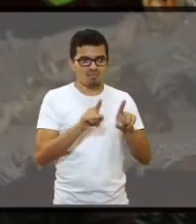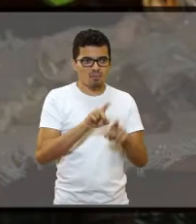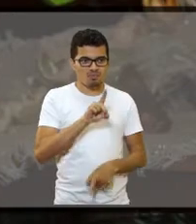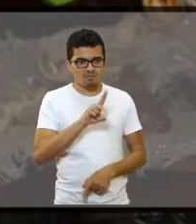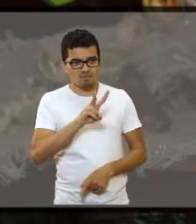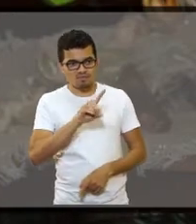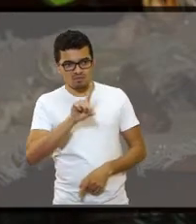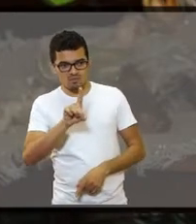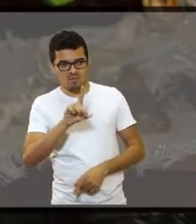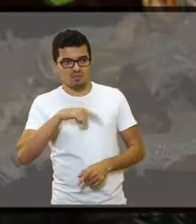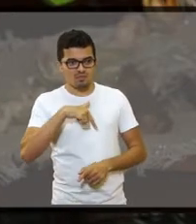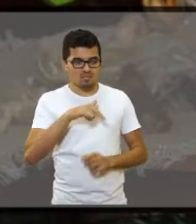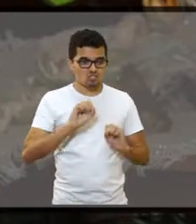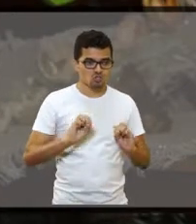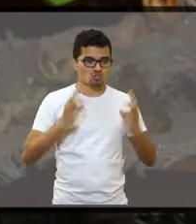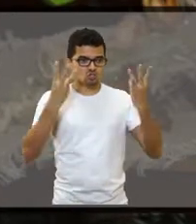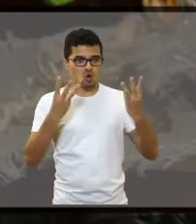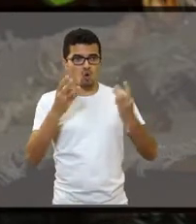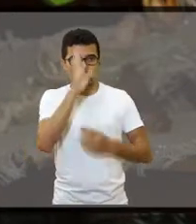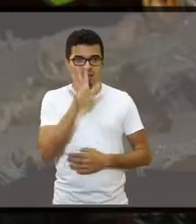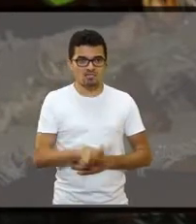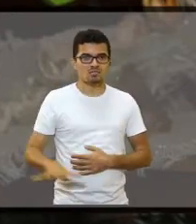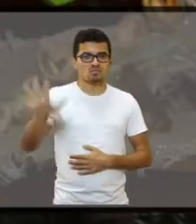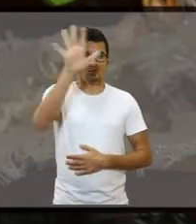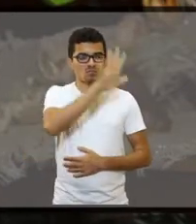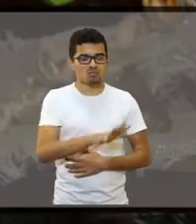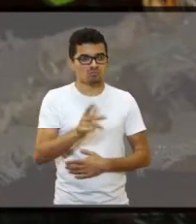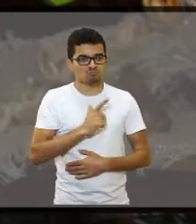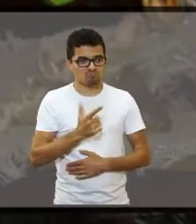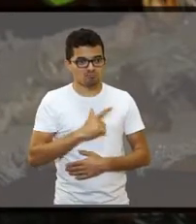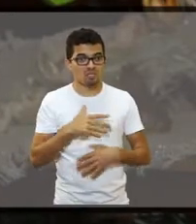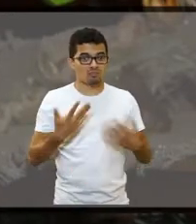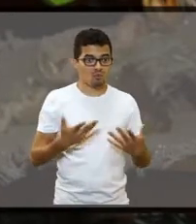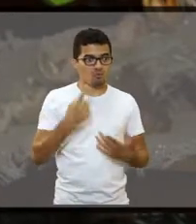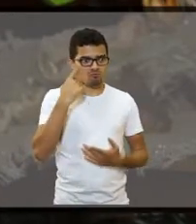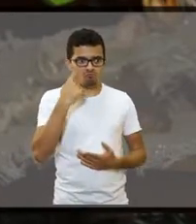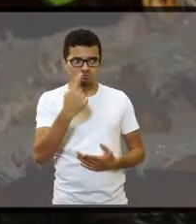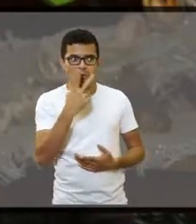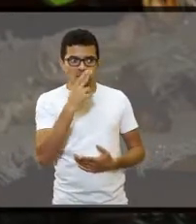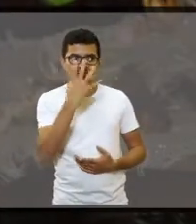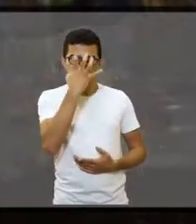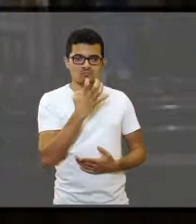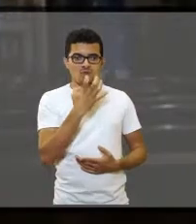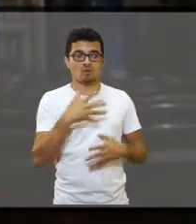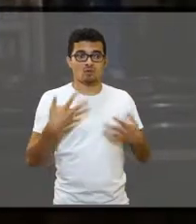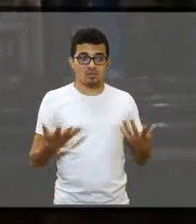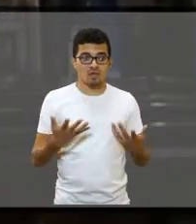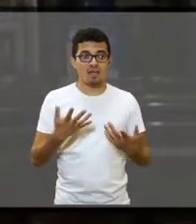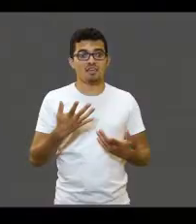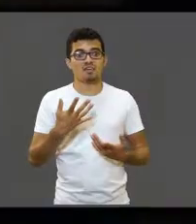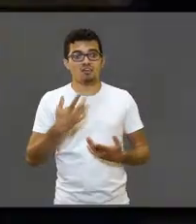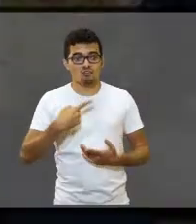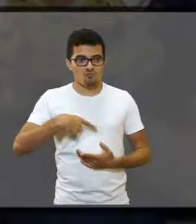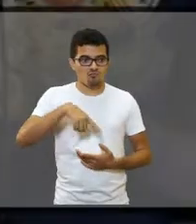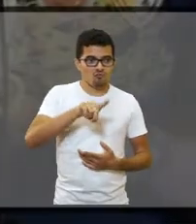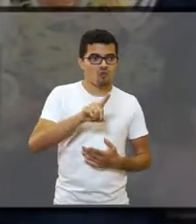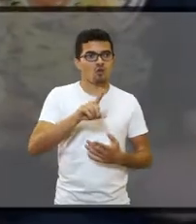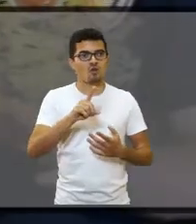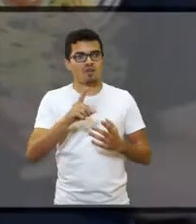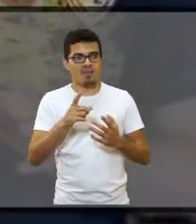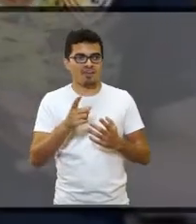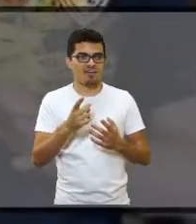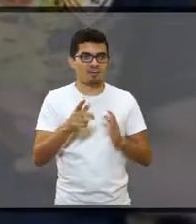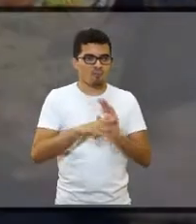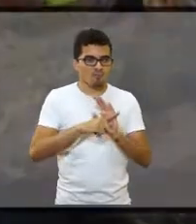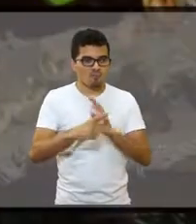DVD, fazendo show pelo Brasil. A gente fez show desde norte a sul, leste a oeste. Então eles foram vendo que a coisa era séria. E aí levando a palavra de Deus através da